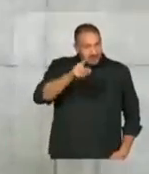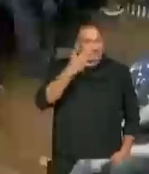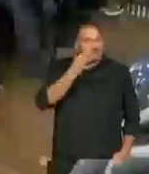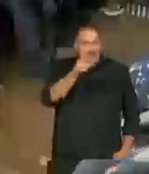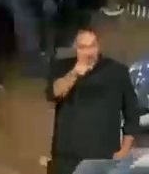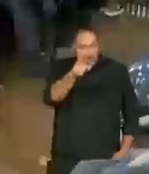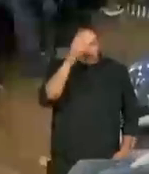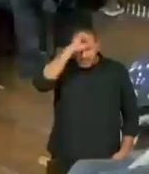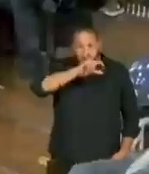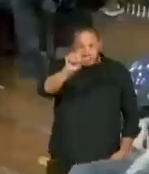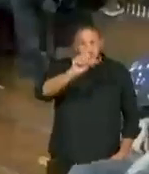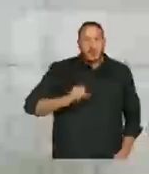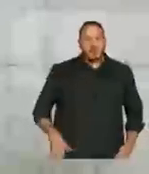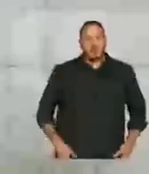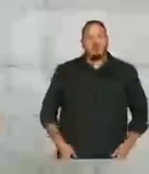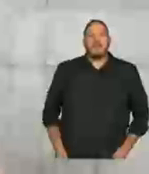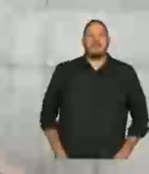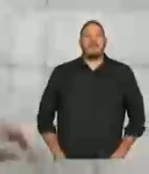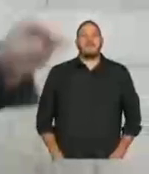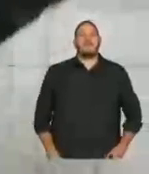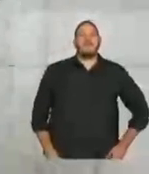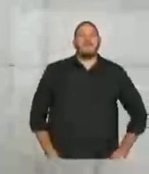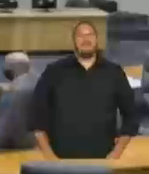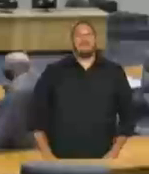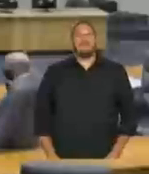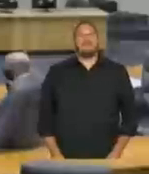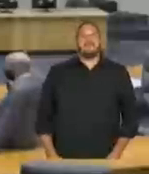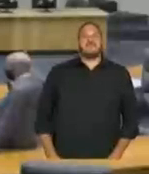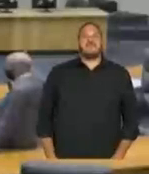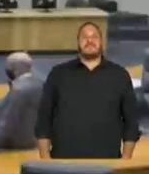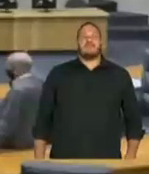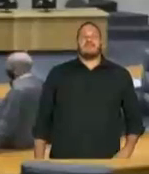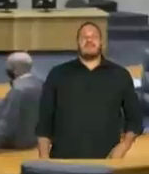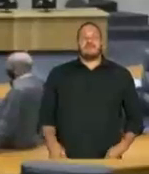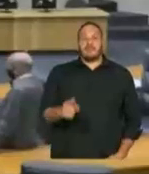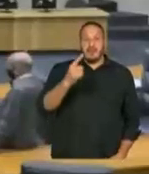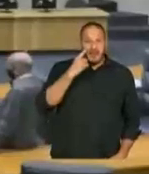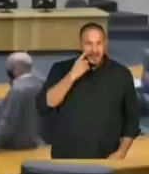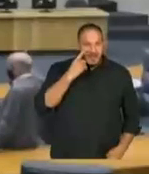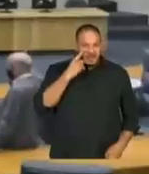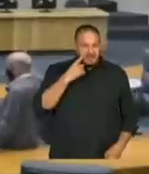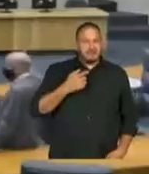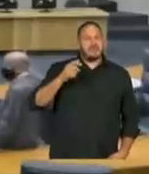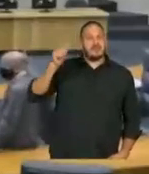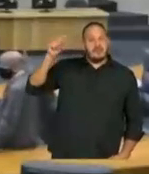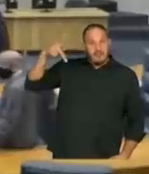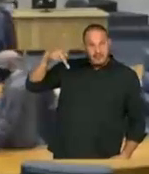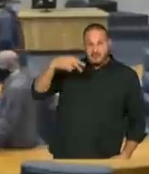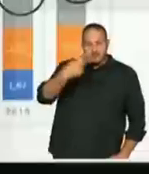para ver se aprende um pouquinho. Vamos lá. Olha só, a Previdência Municipal.